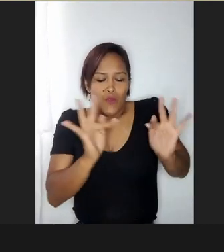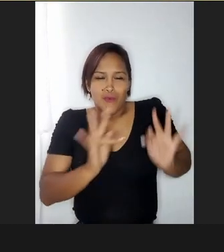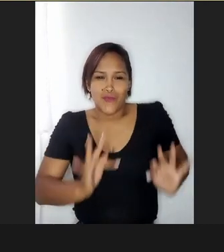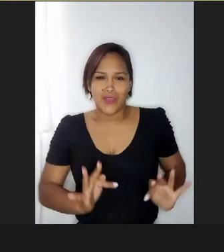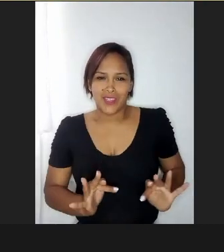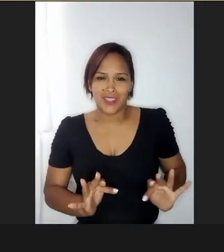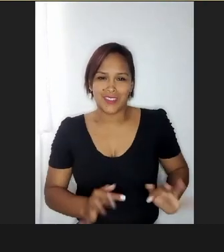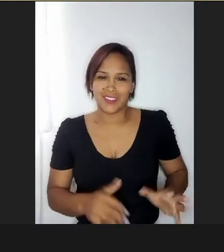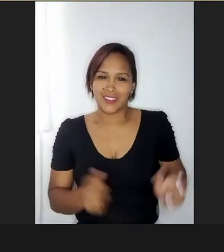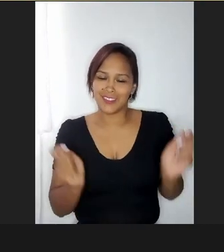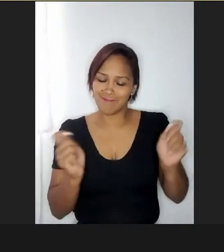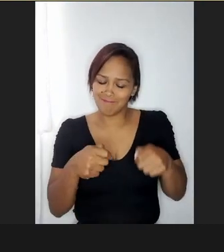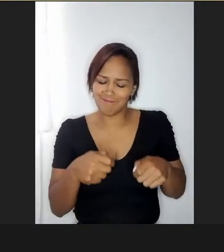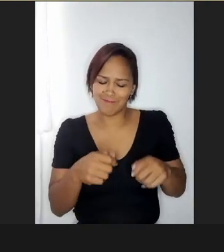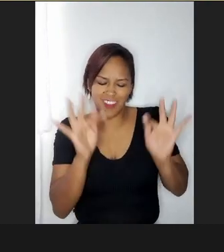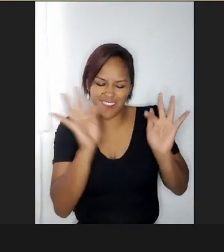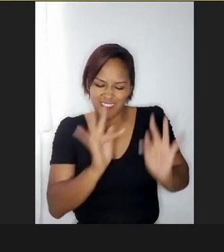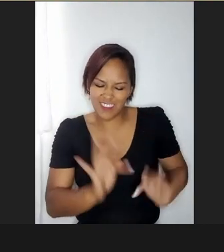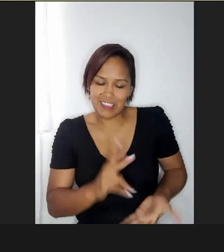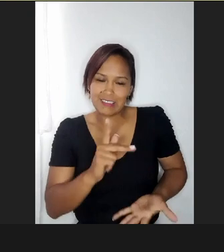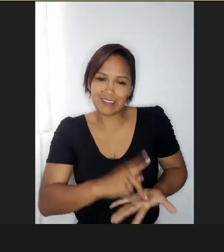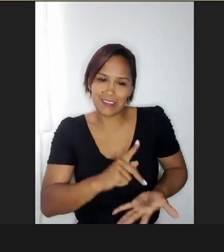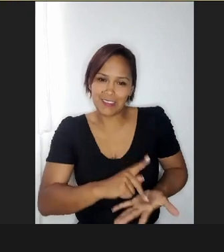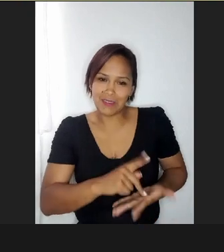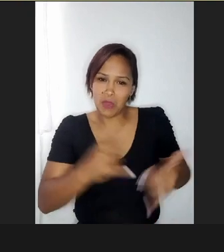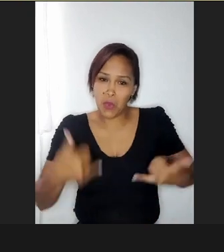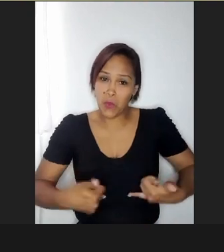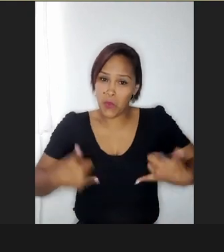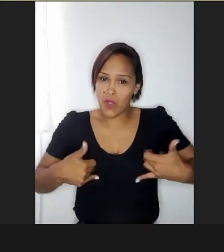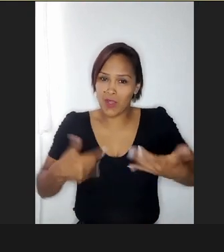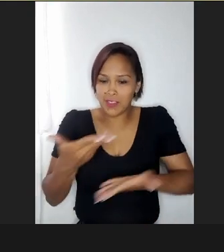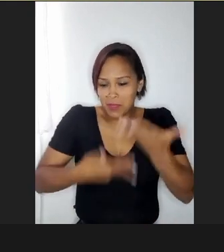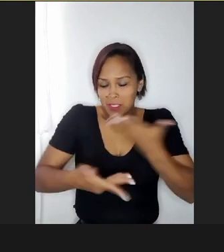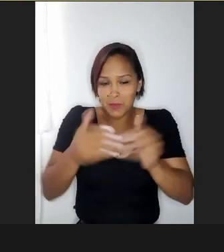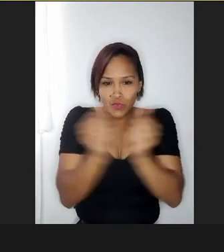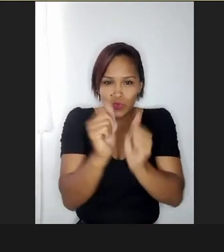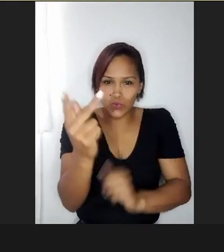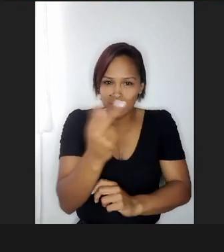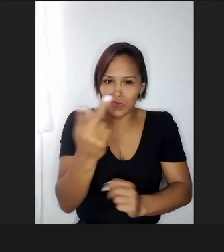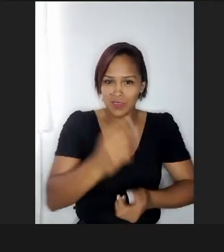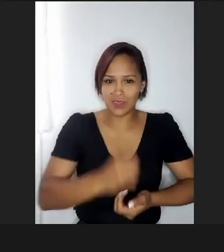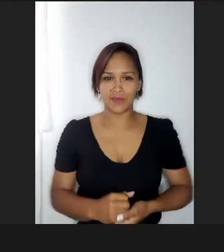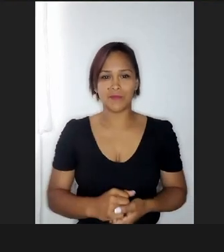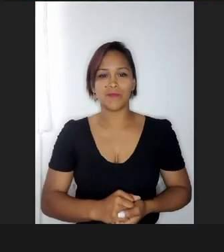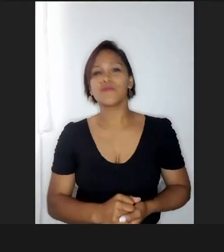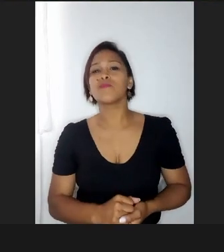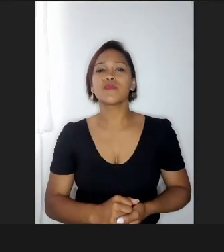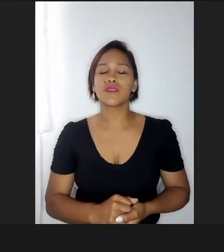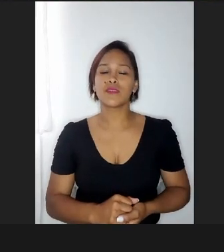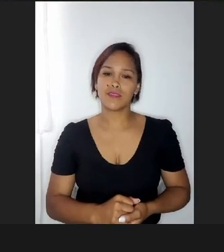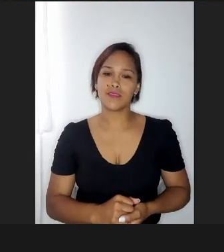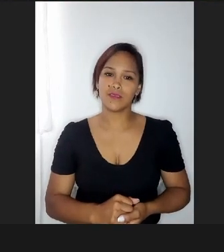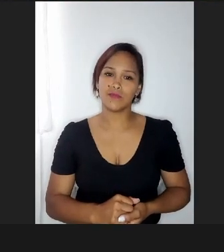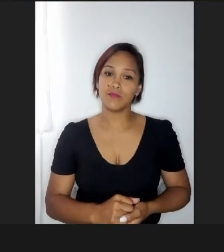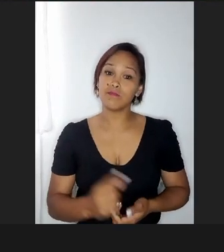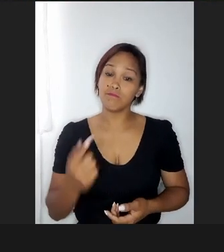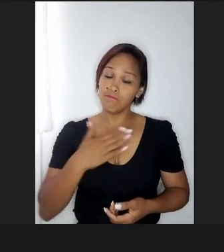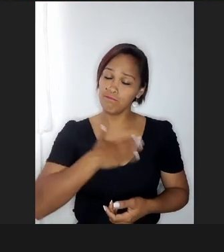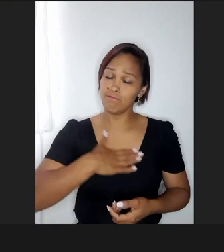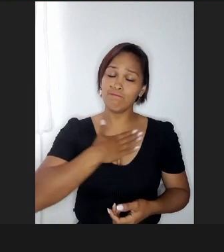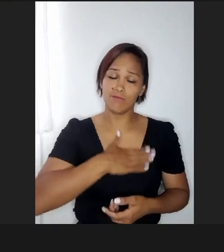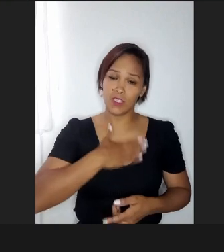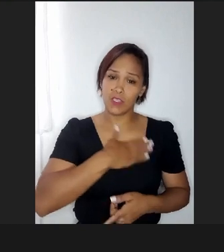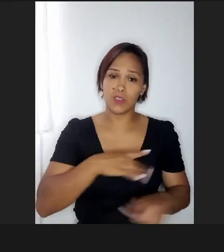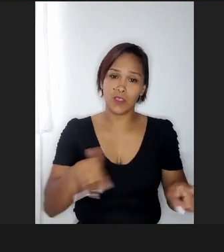eu fico muito, muito feliz e muito honrada de estar aqui com vocês, viu? É um prazer enorme também pra mim, Andresa, te